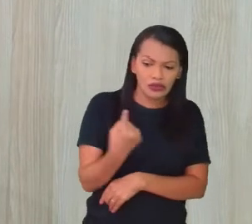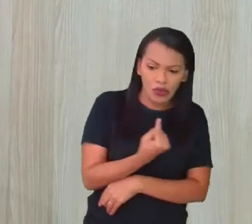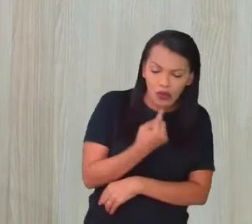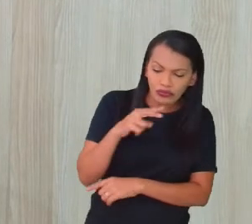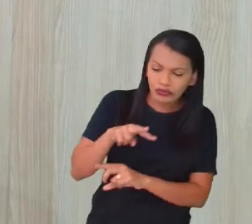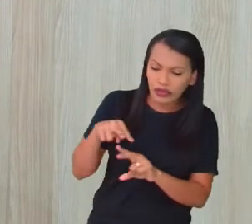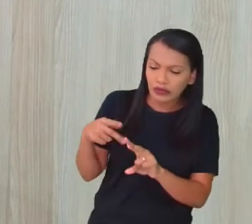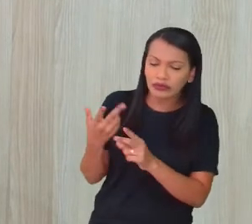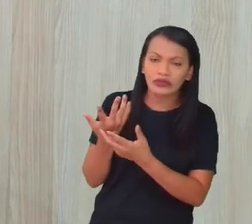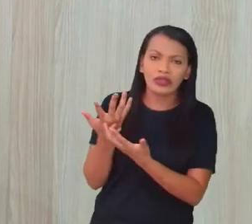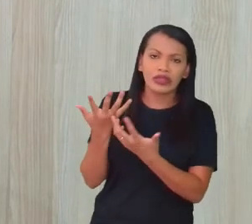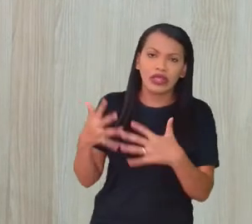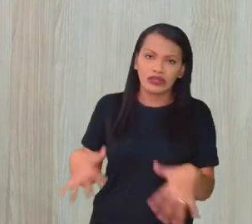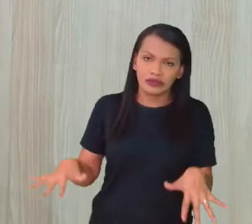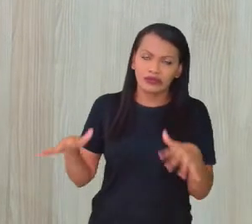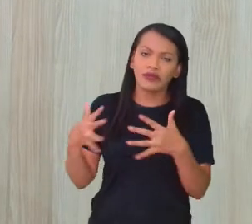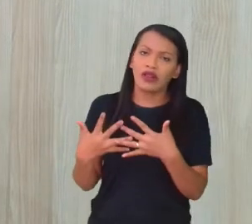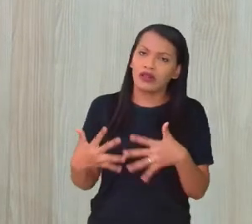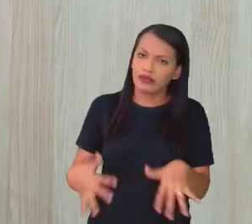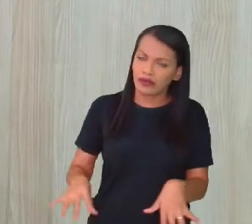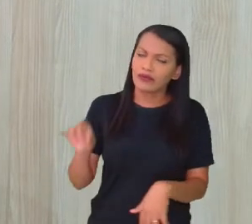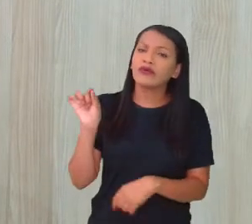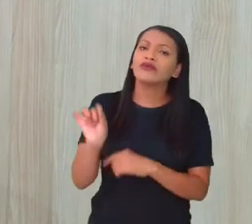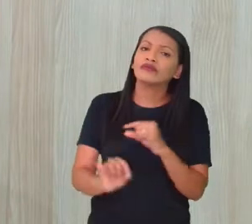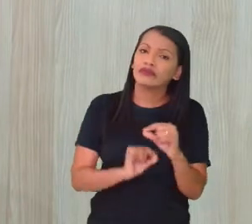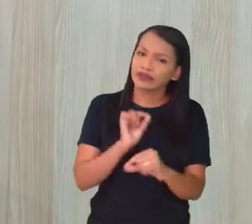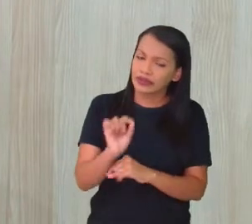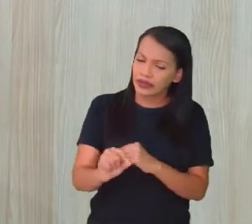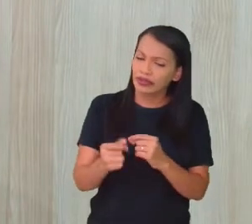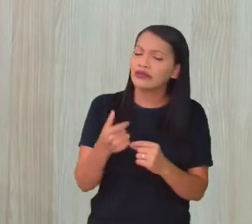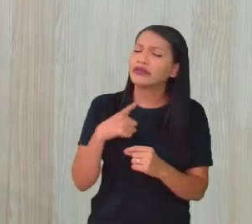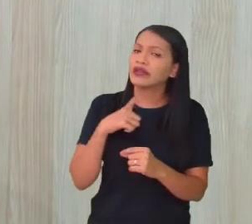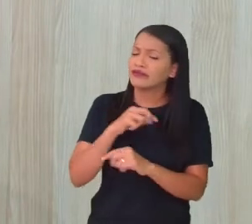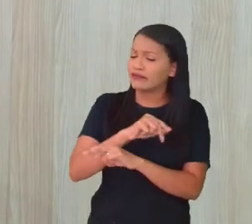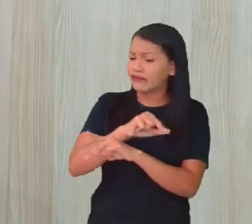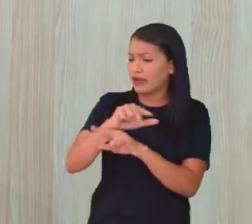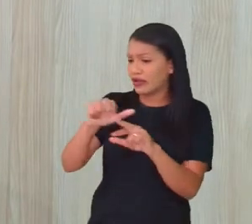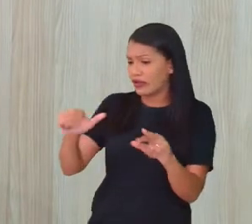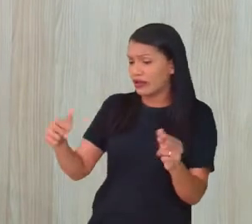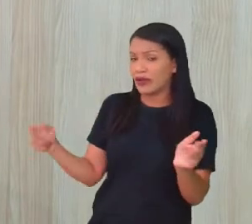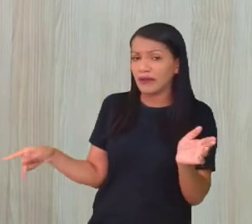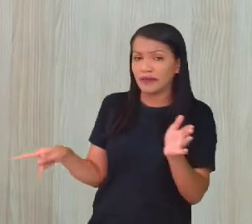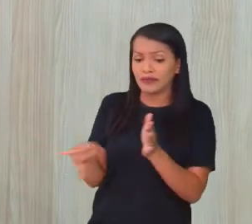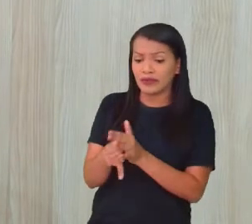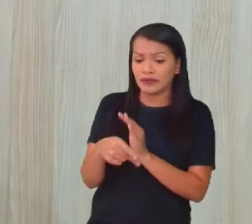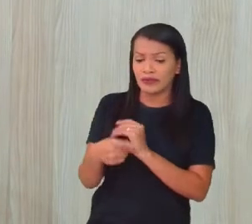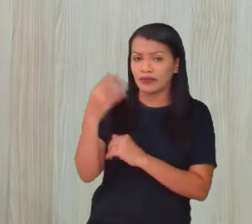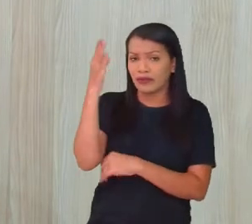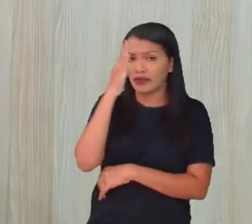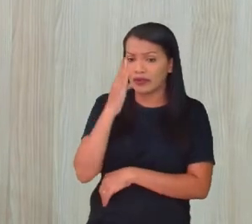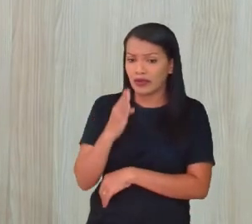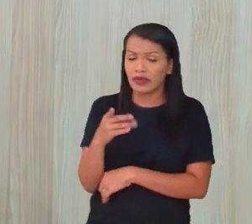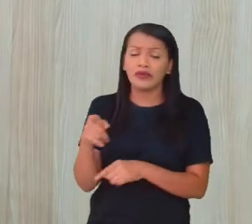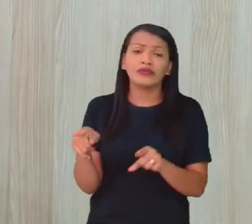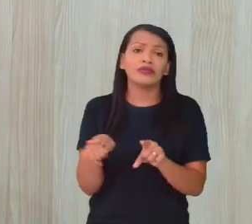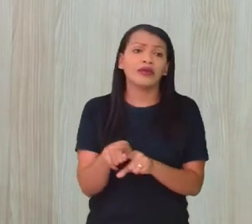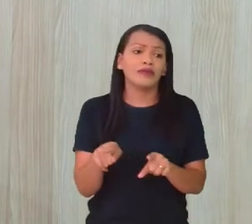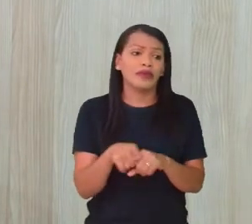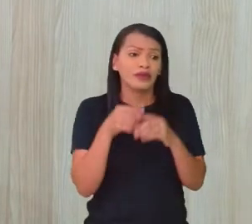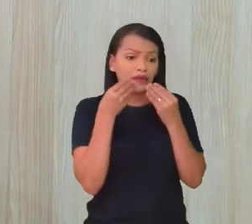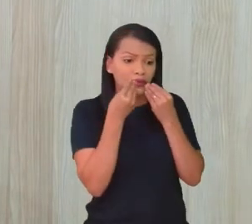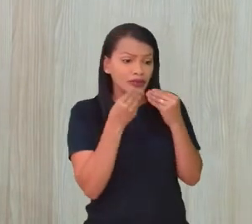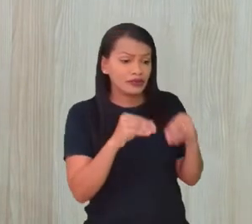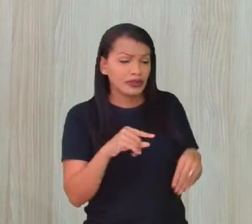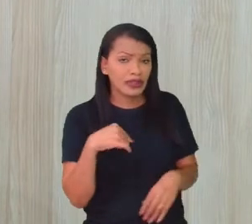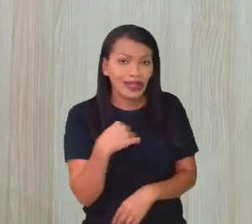recursos naturais, esses recursos aí que estão em abundância, principalmente no nosso país, né? Brasil, como também prejudica